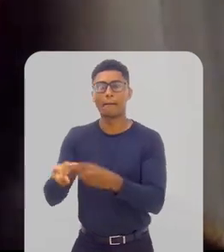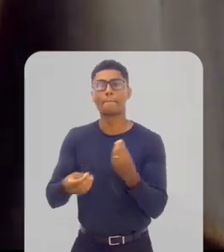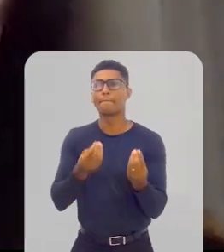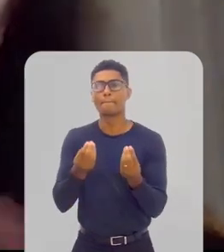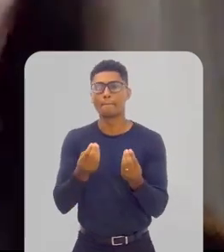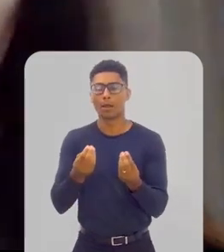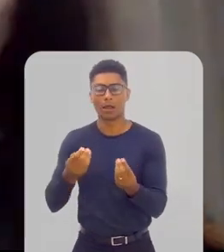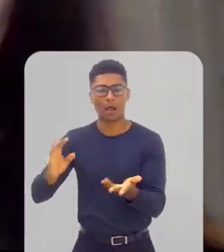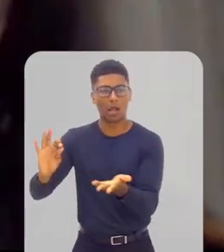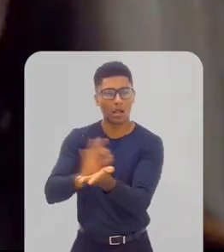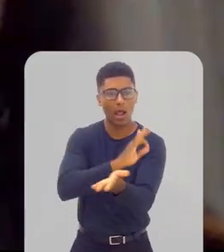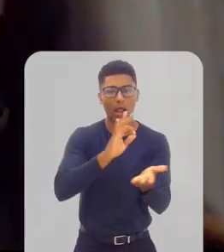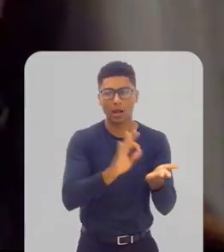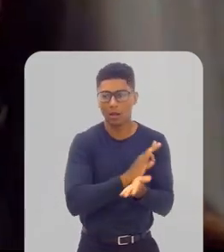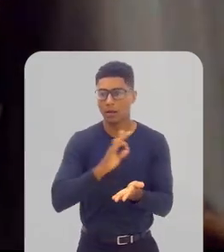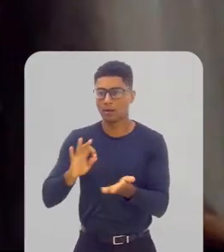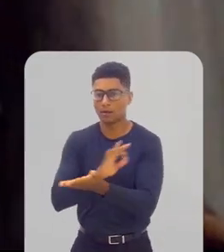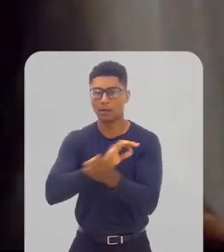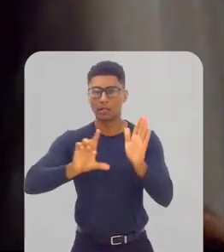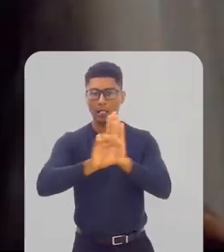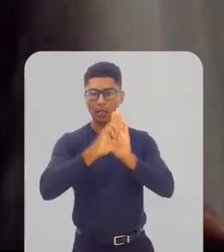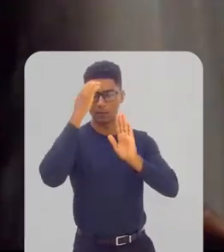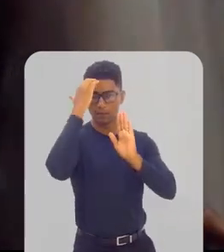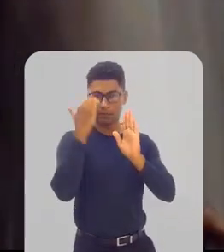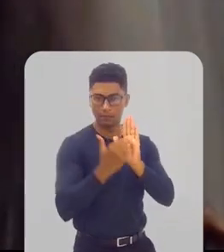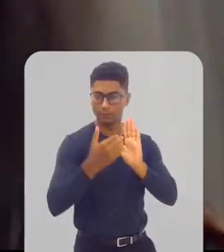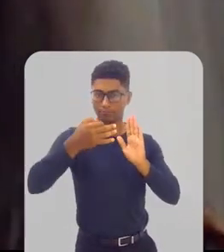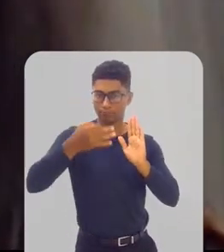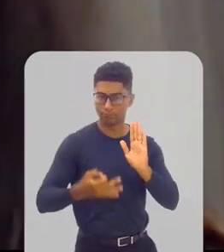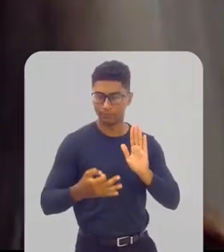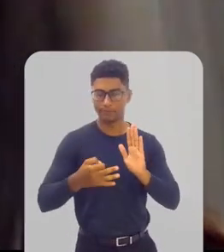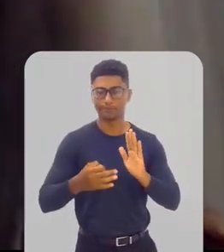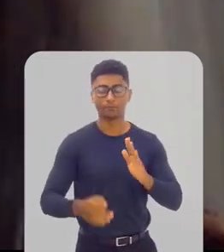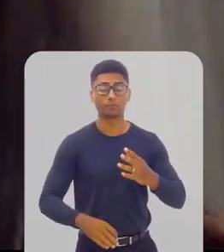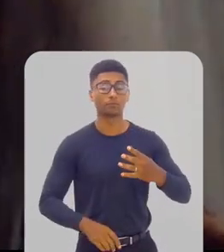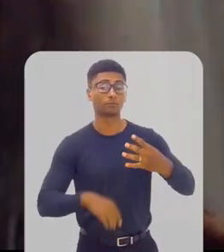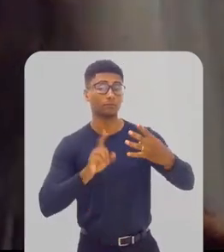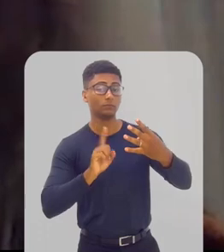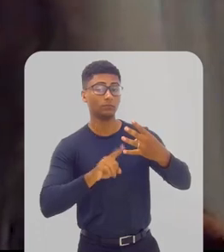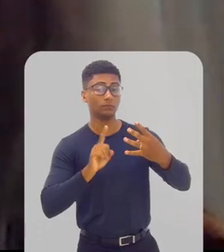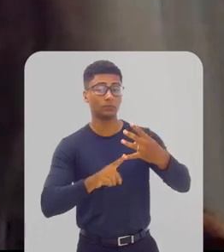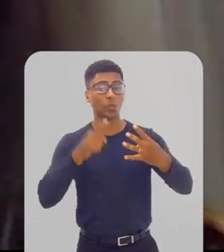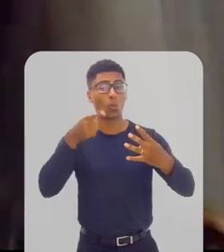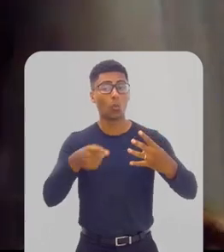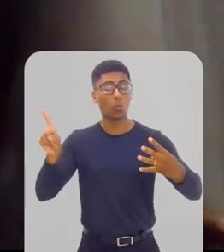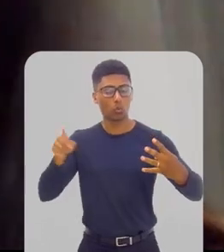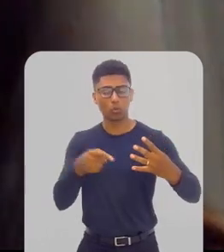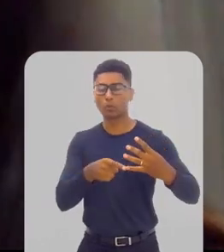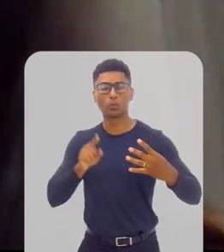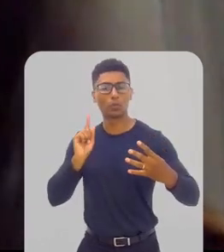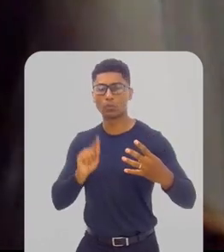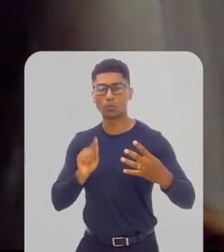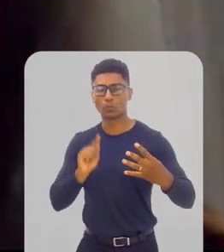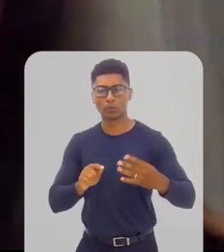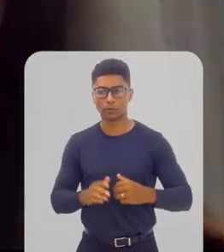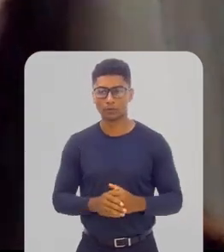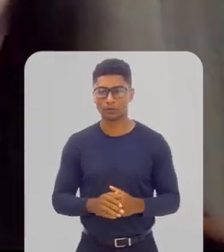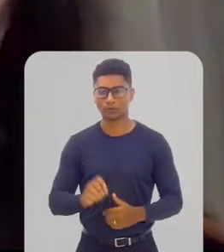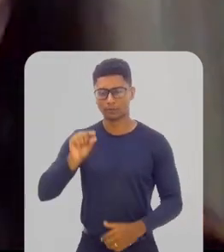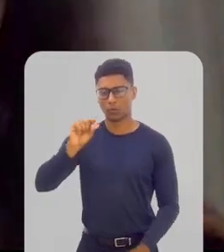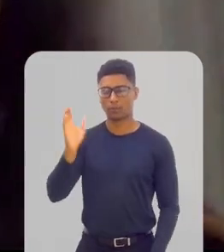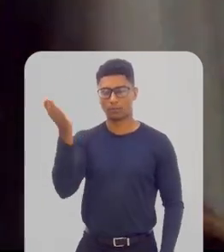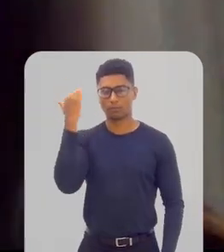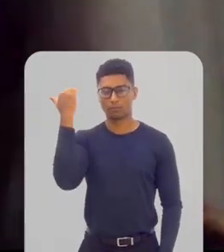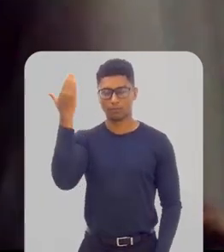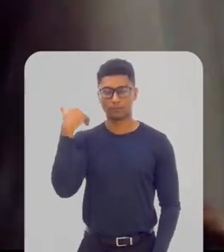contratações já sob a égide da nova lei. E uma última coisa que eu destacaria, saiu